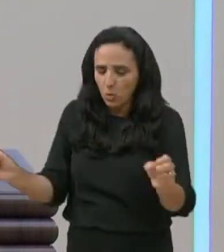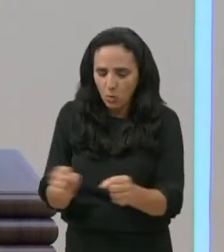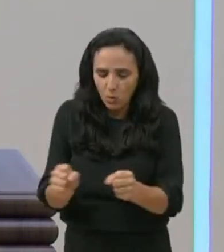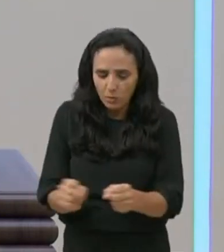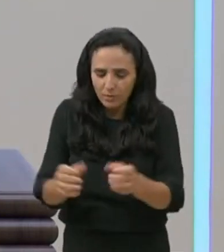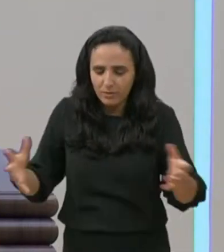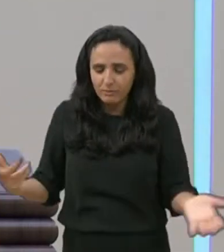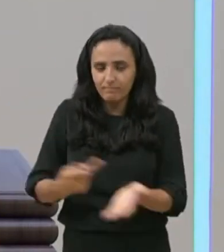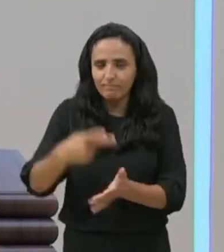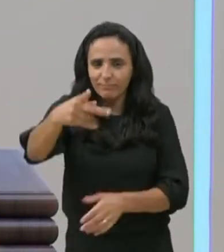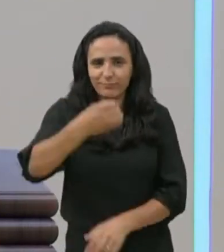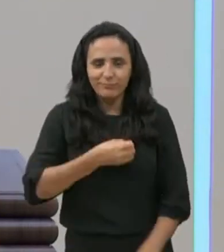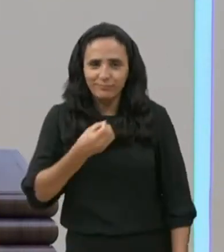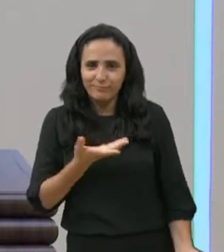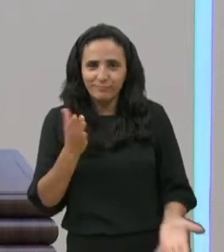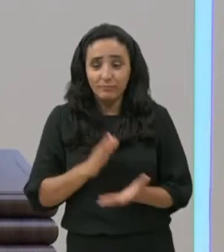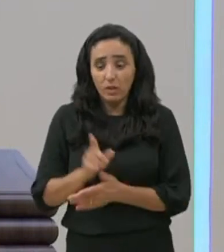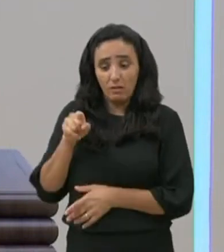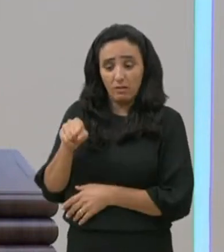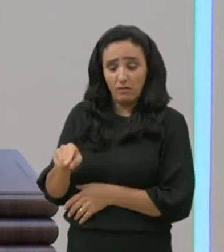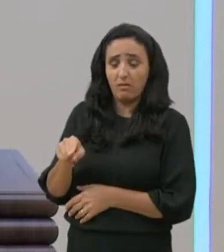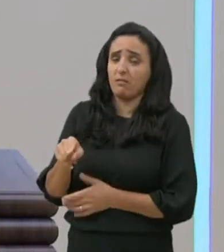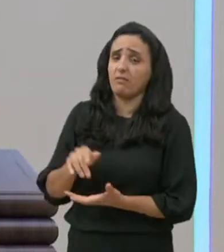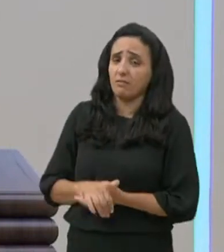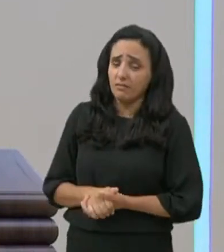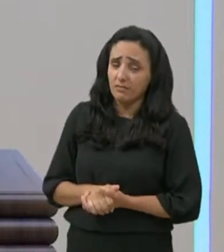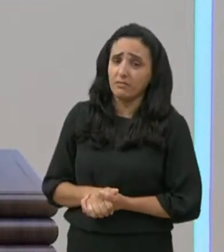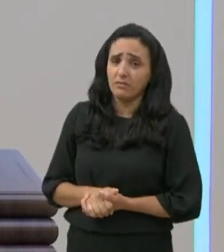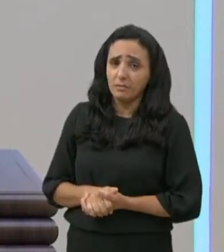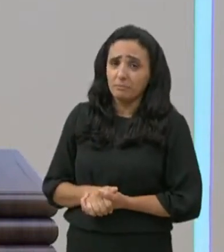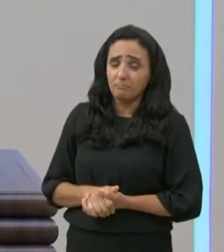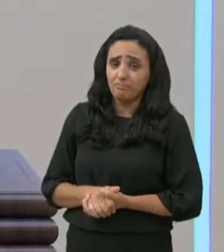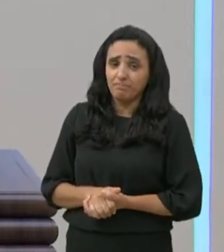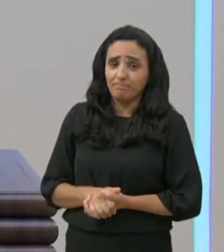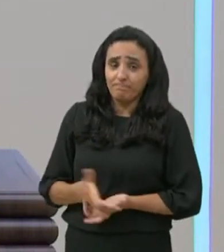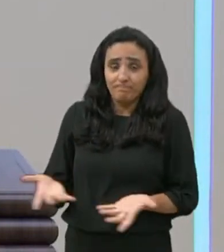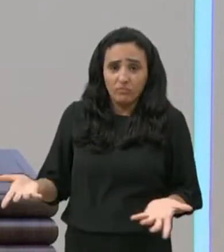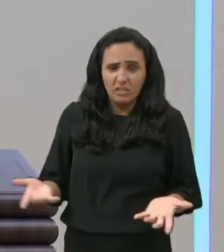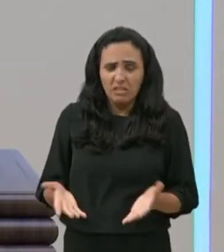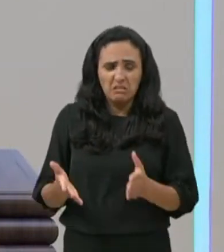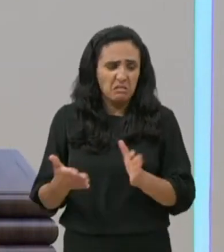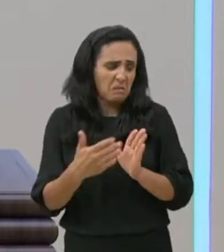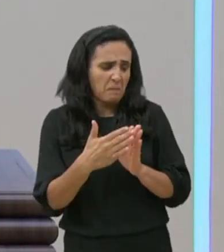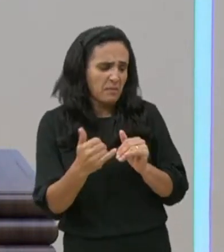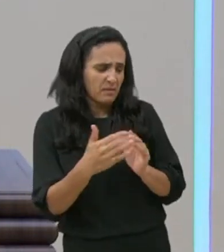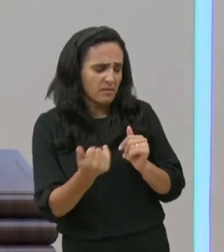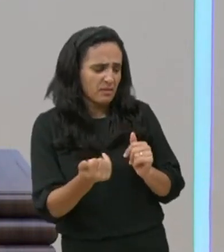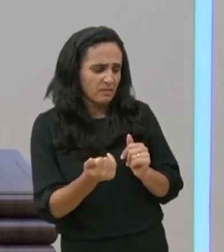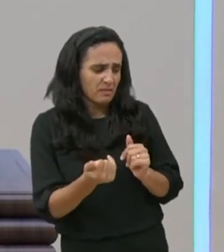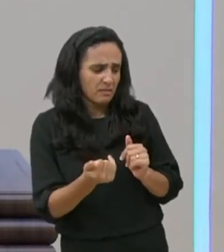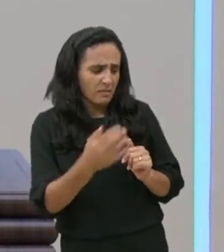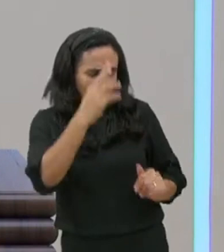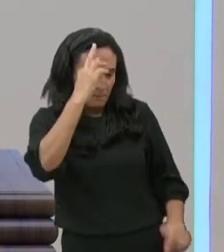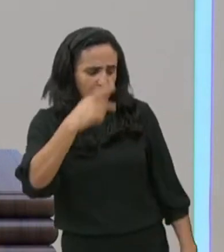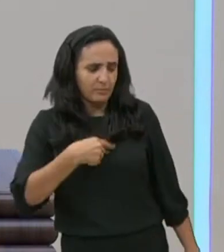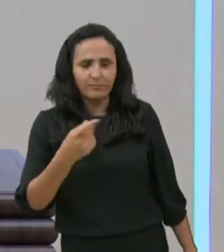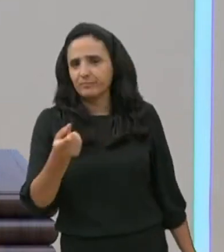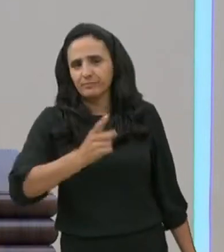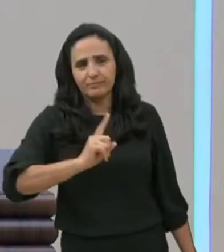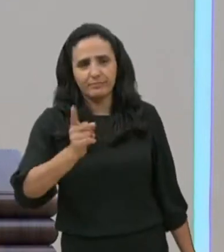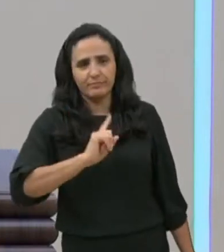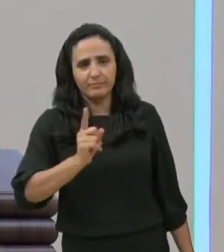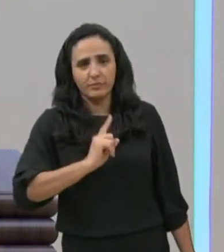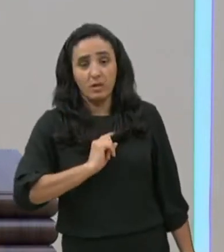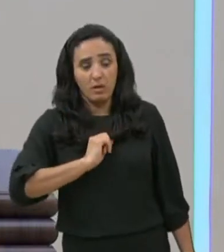acontecer, aquele homem, o centurião, perceba, que ele não estava pedindo, para ele próprio, ele pedia, para o seu